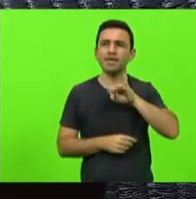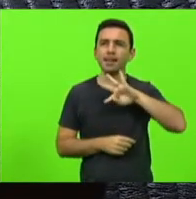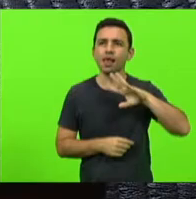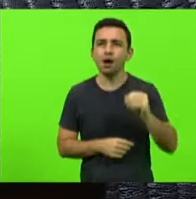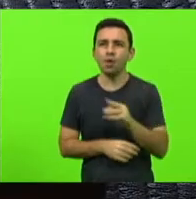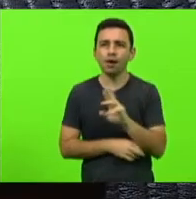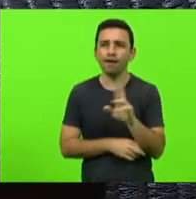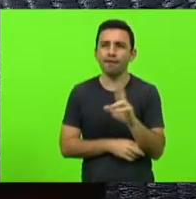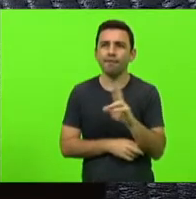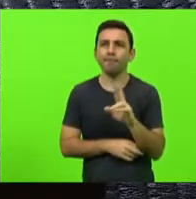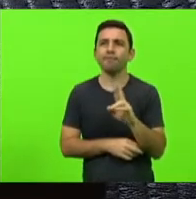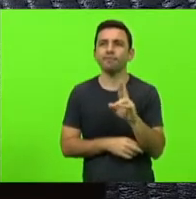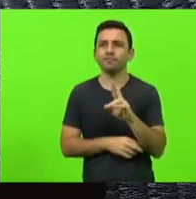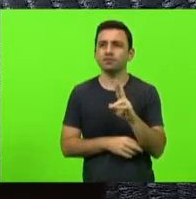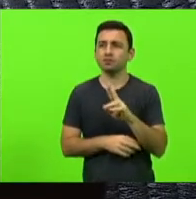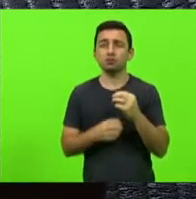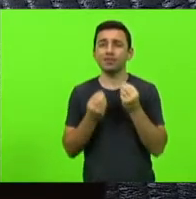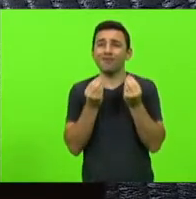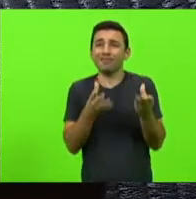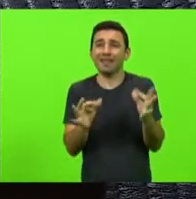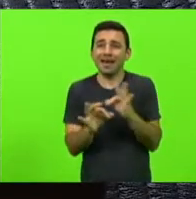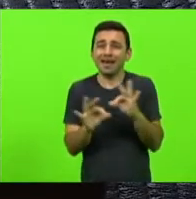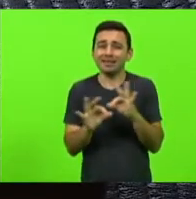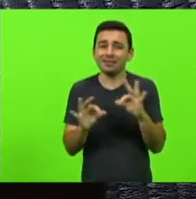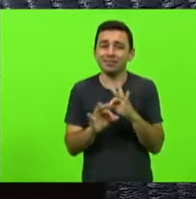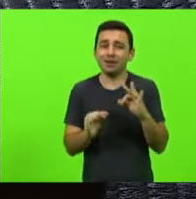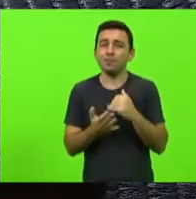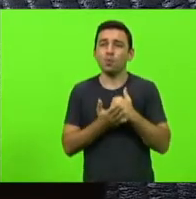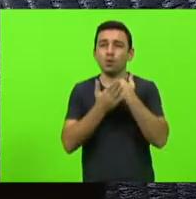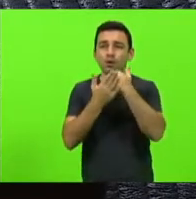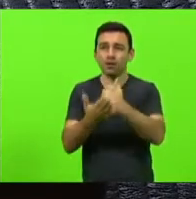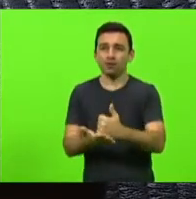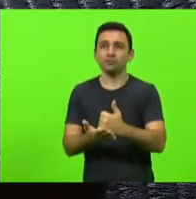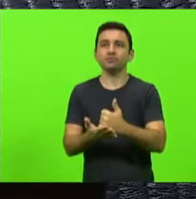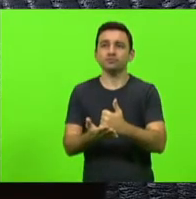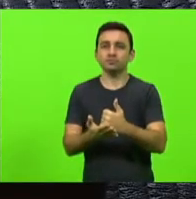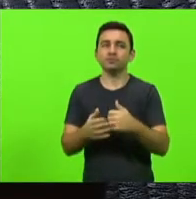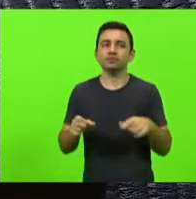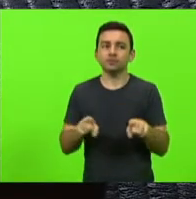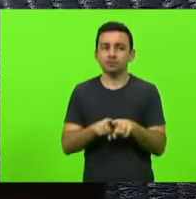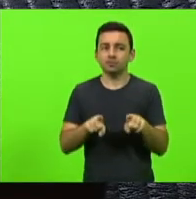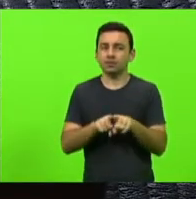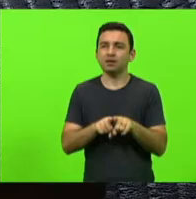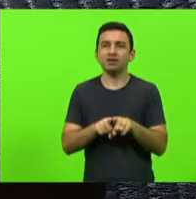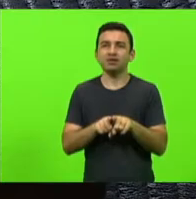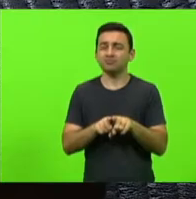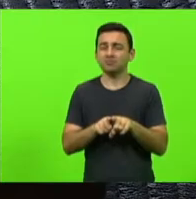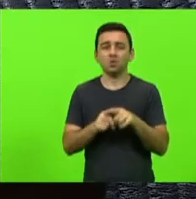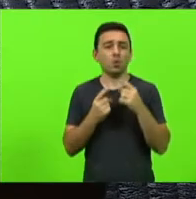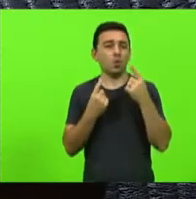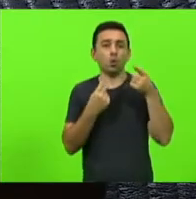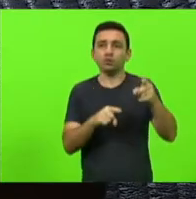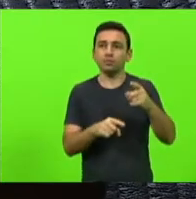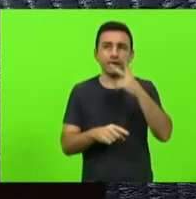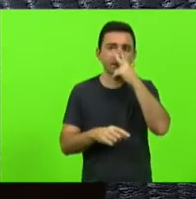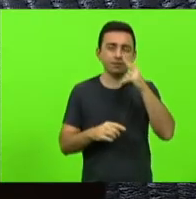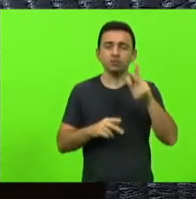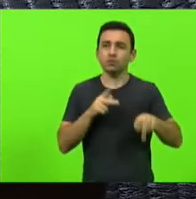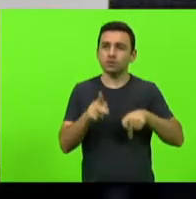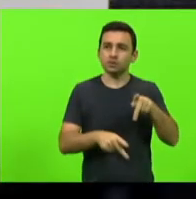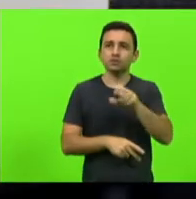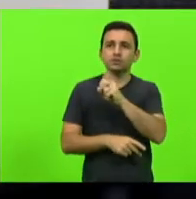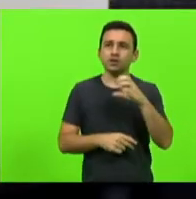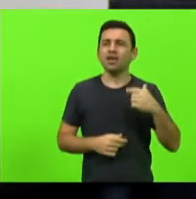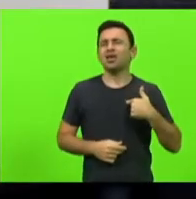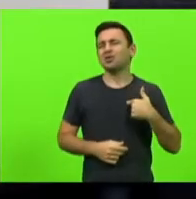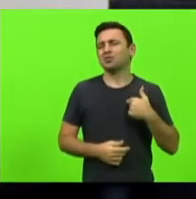nada para ajudar e ainda botou mais conta na cola de quem produz em santa catarina verdade eu sempre